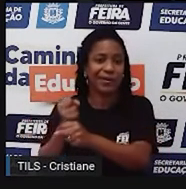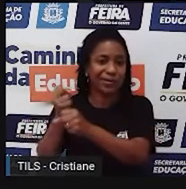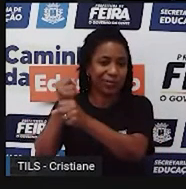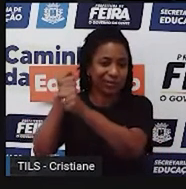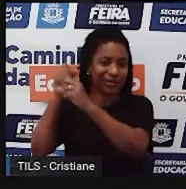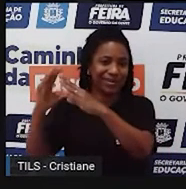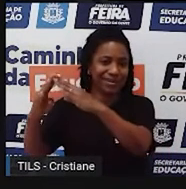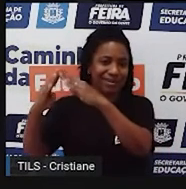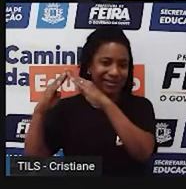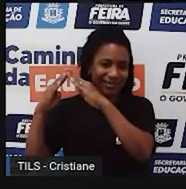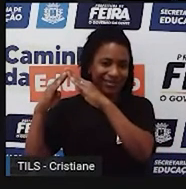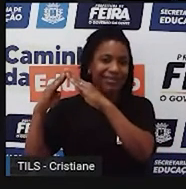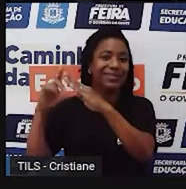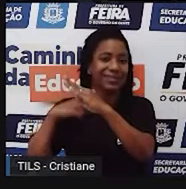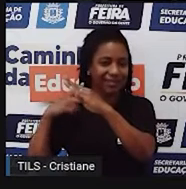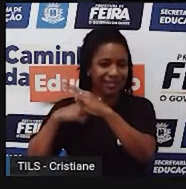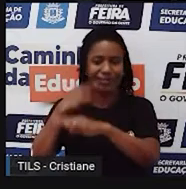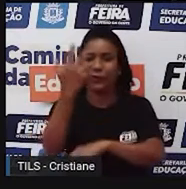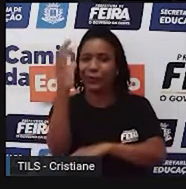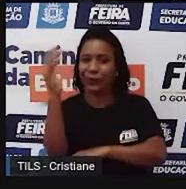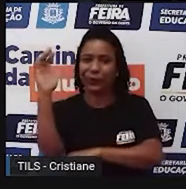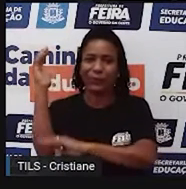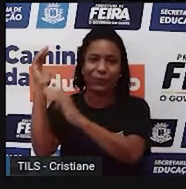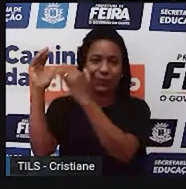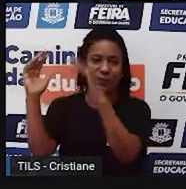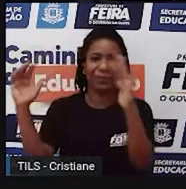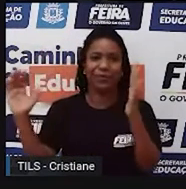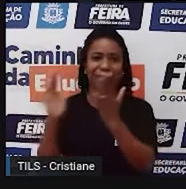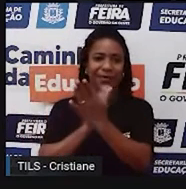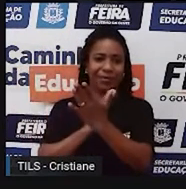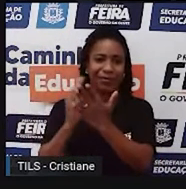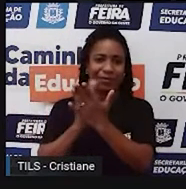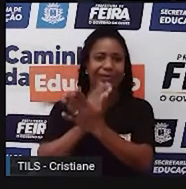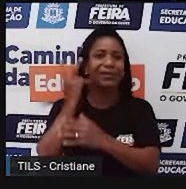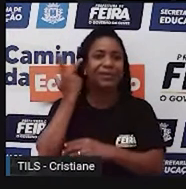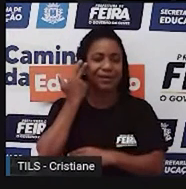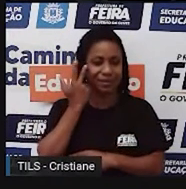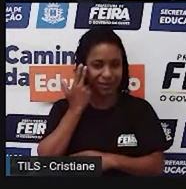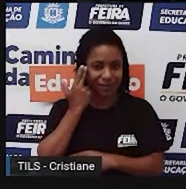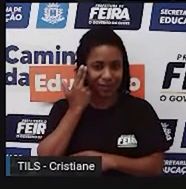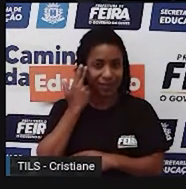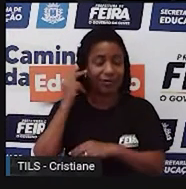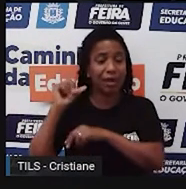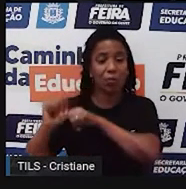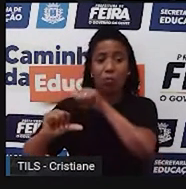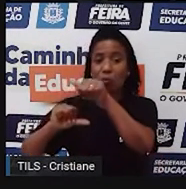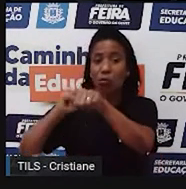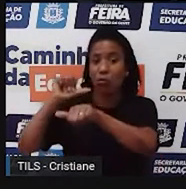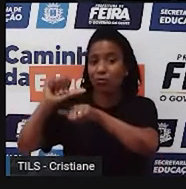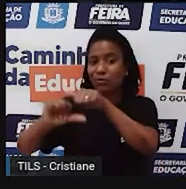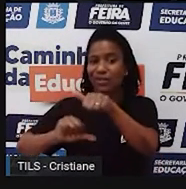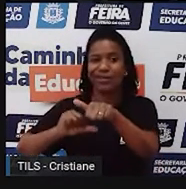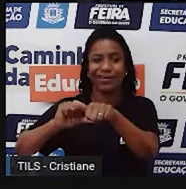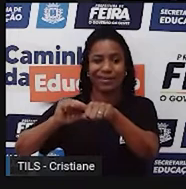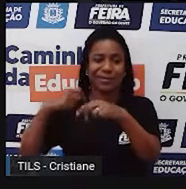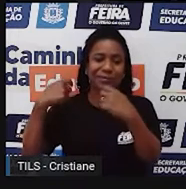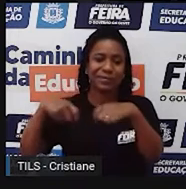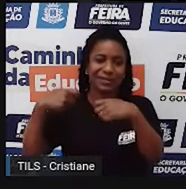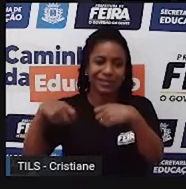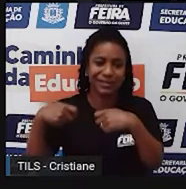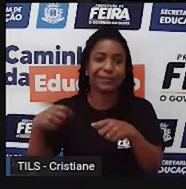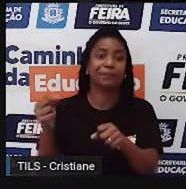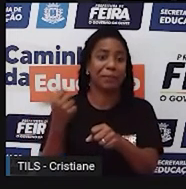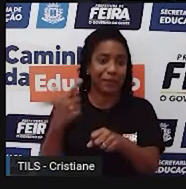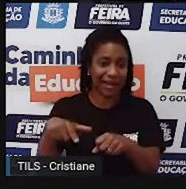elementos naturais, né. Os lugares e seus usos mudam com o tempo e as necessidades da sociedade. Então,